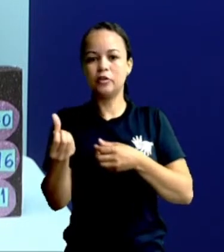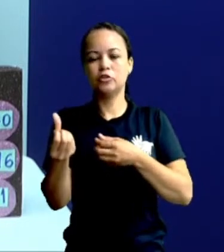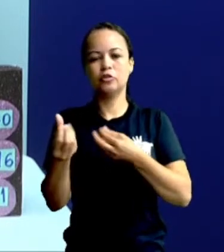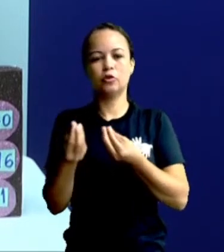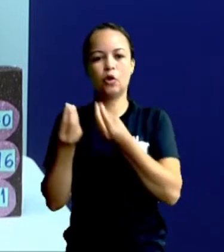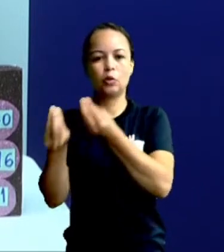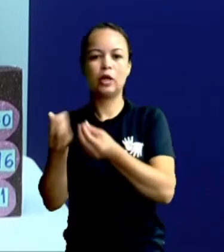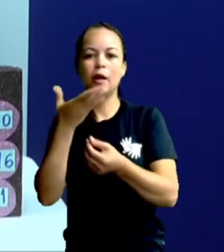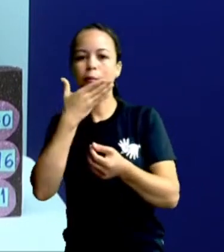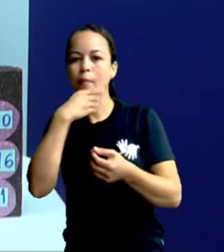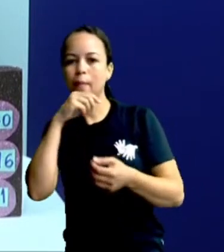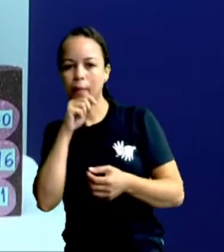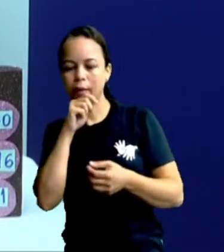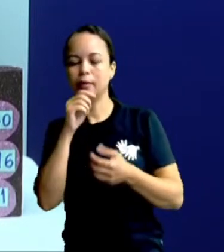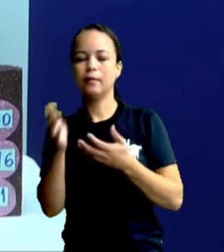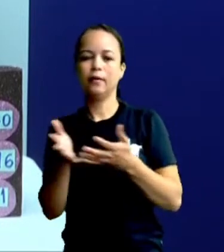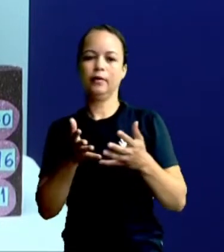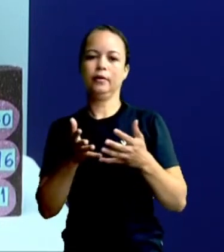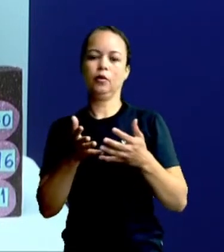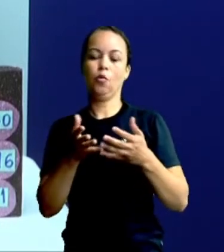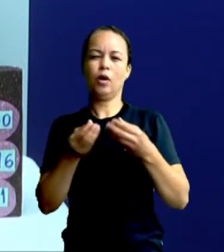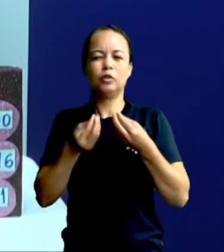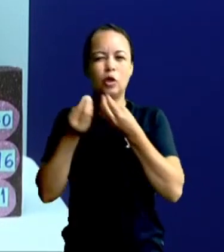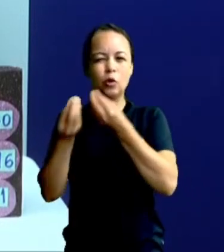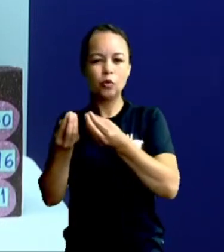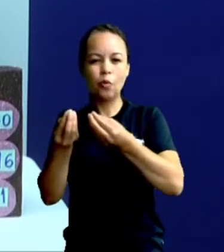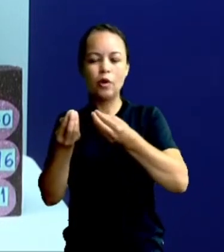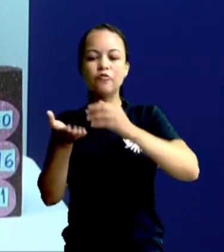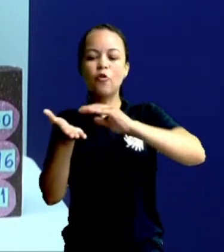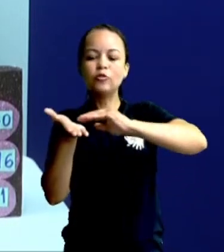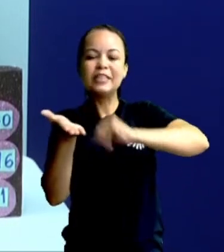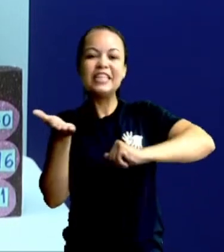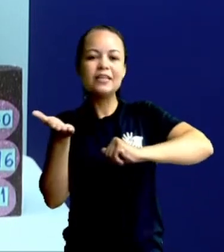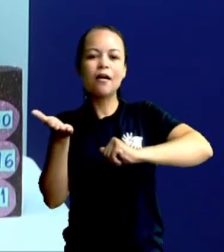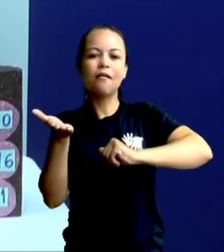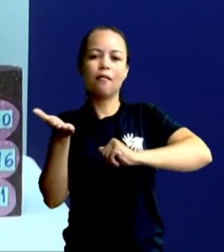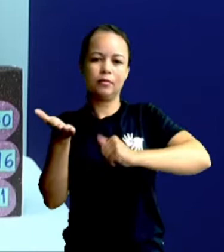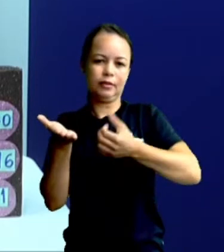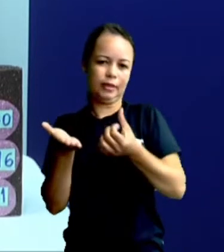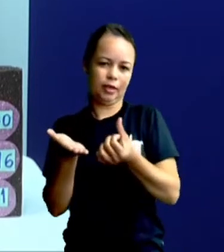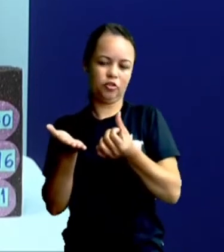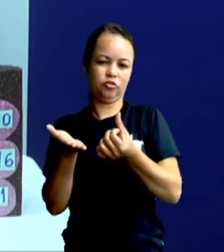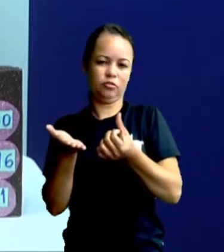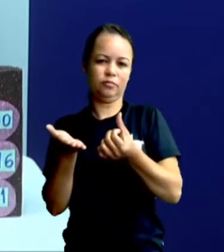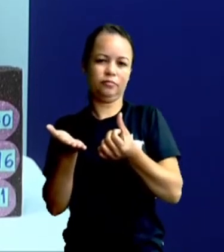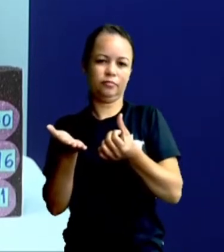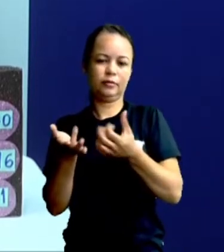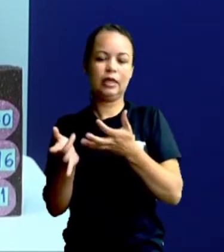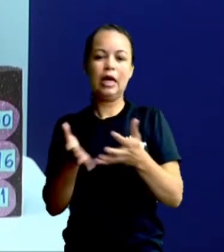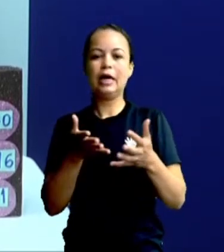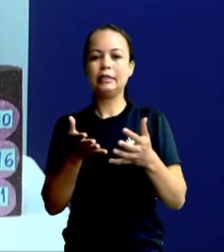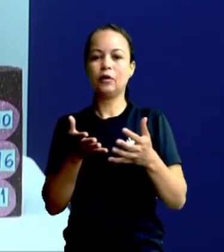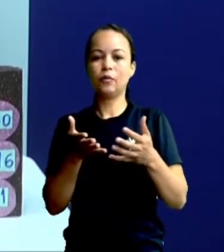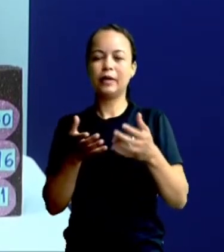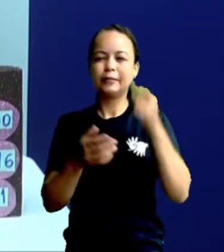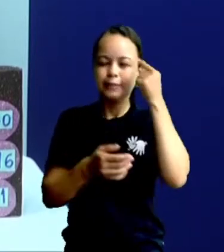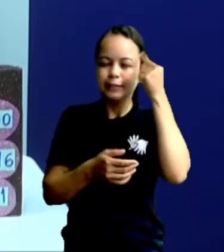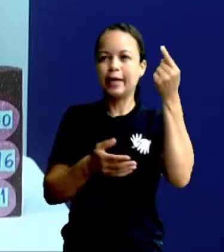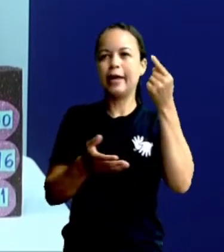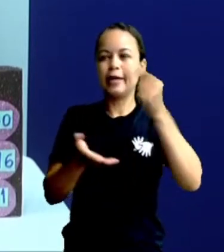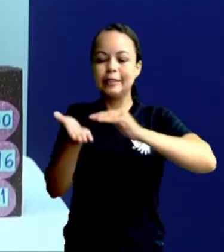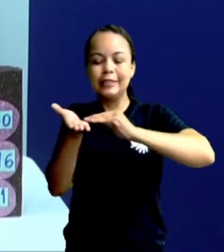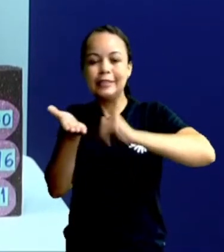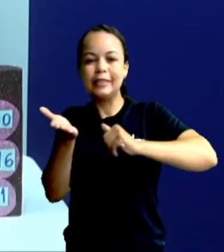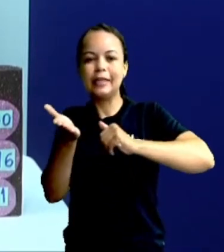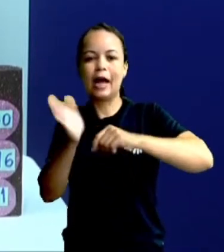6, eu vou retirar 6. Essa ideia de retirar, turminha, ela é uma